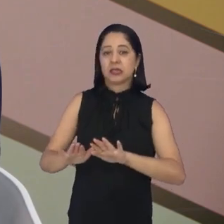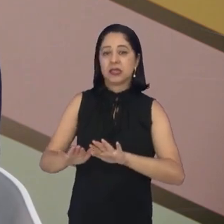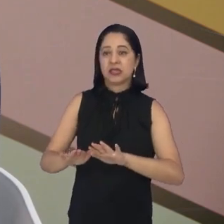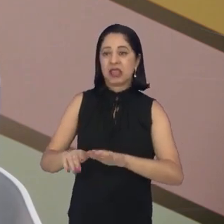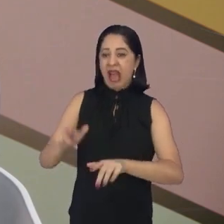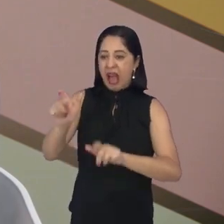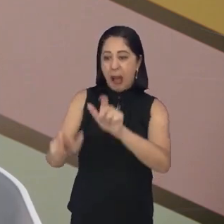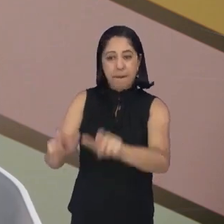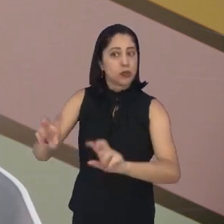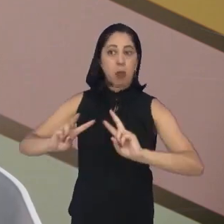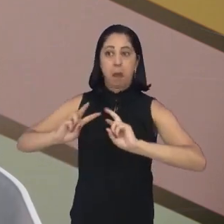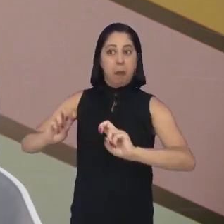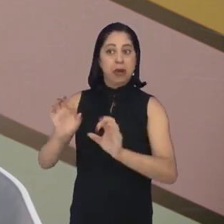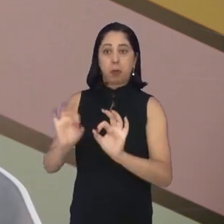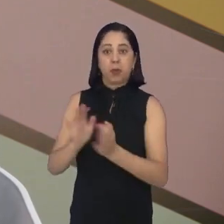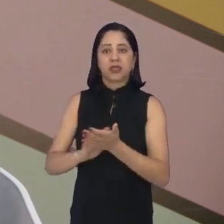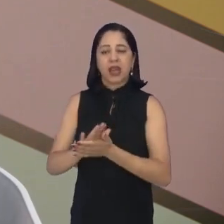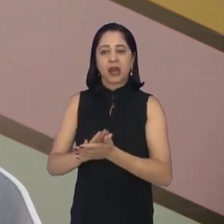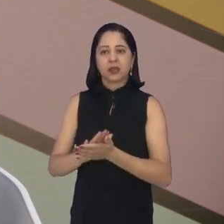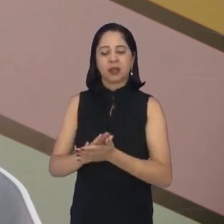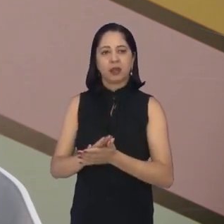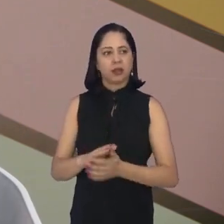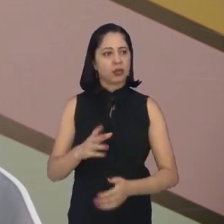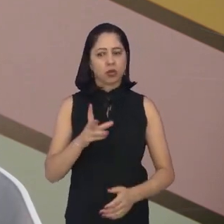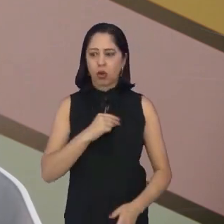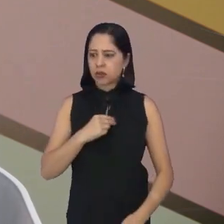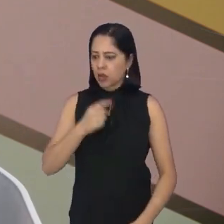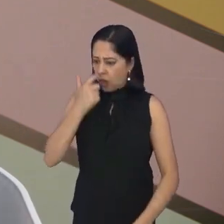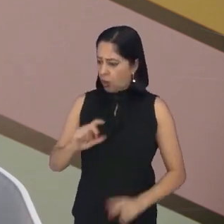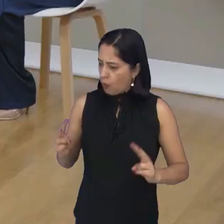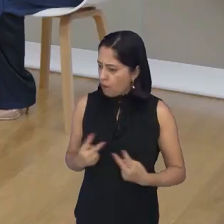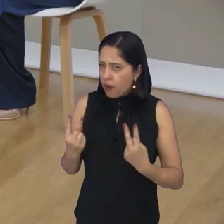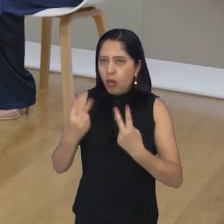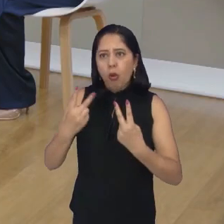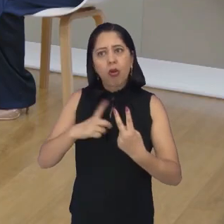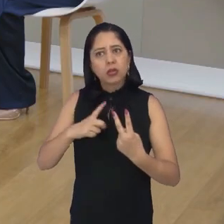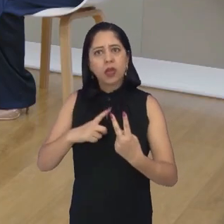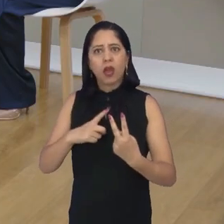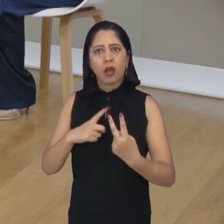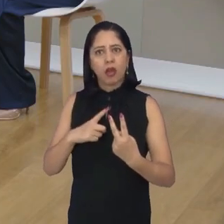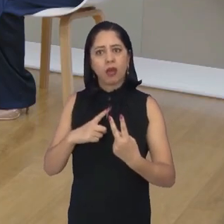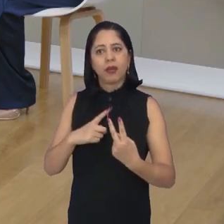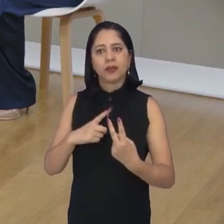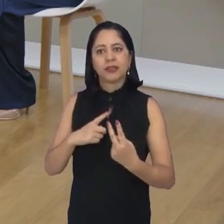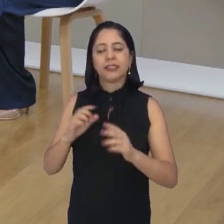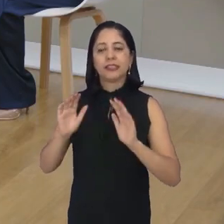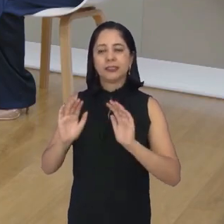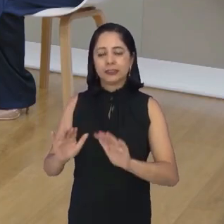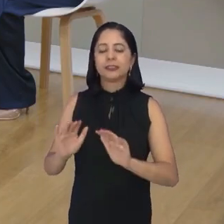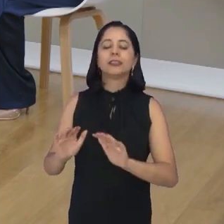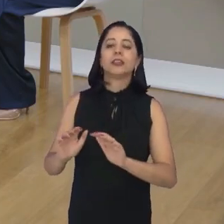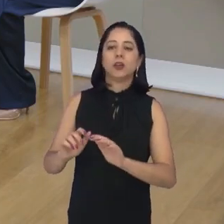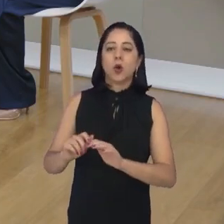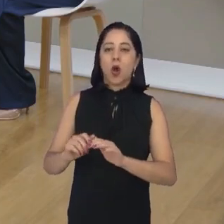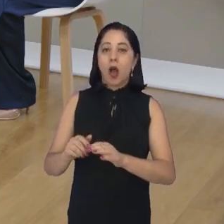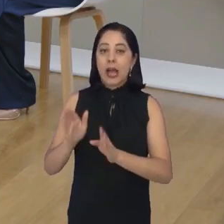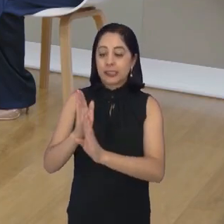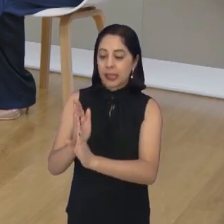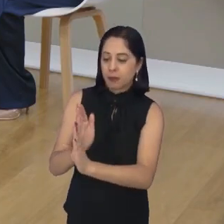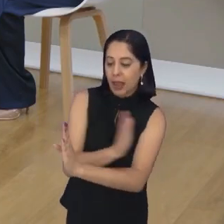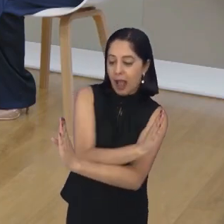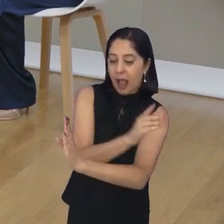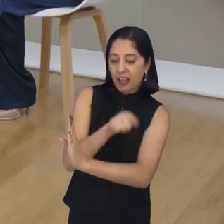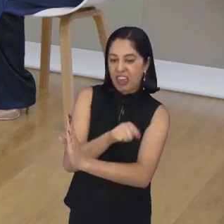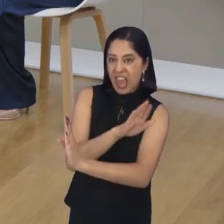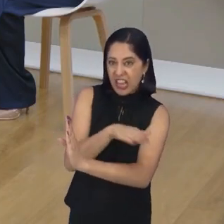ela cair em si e descobrir, calma aí, eu tenho valor. Então, quando esse relacionamento da infância, ele é